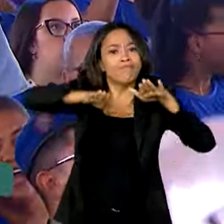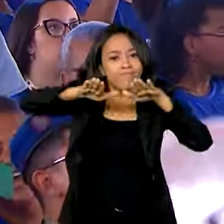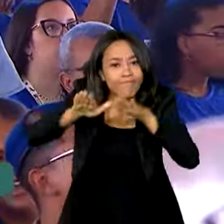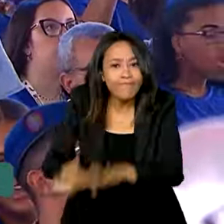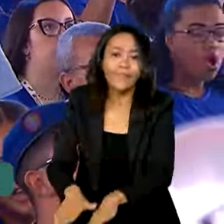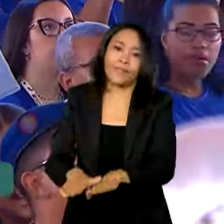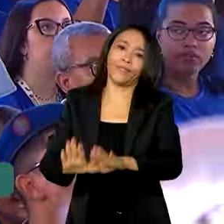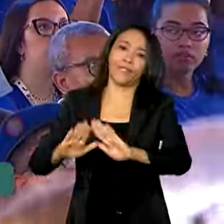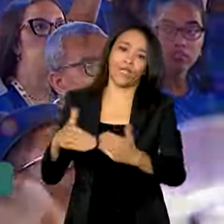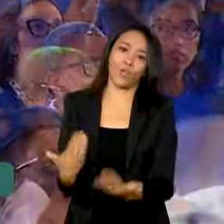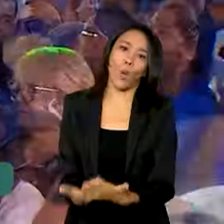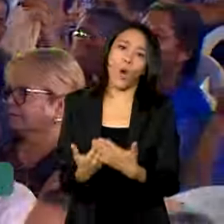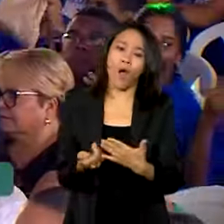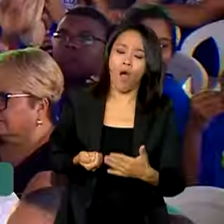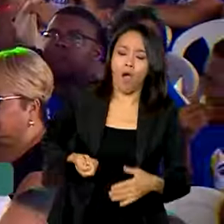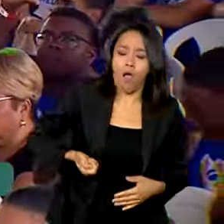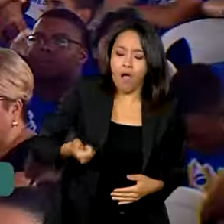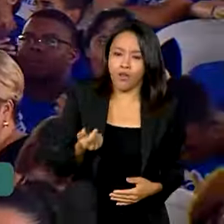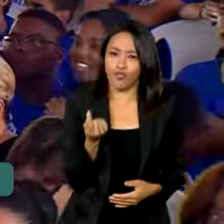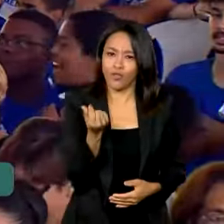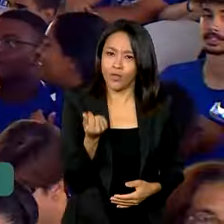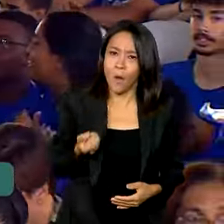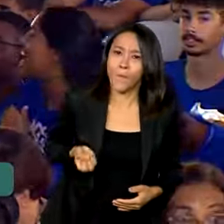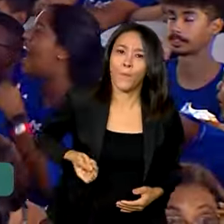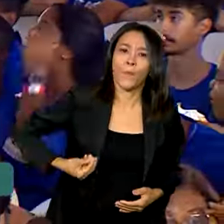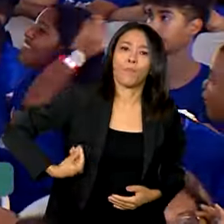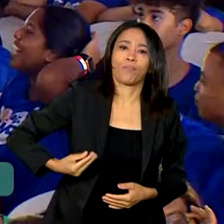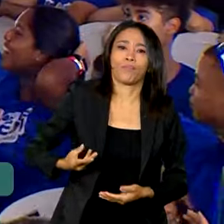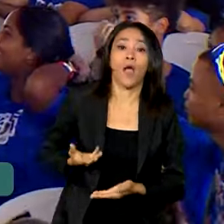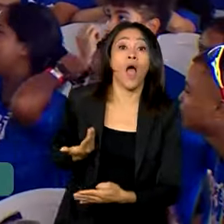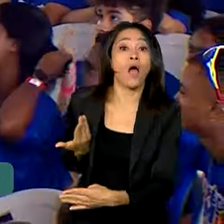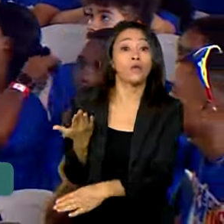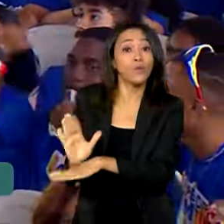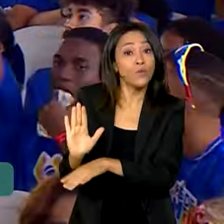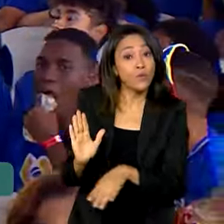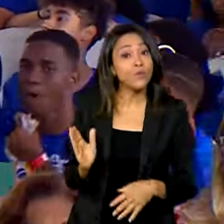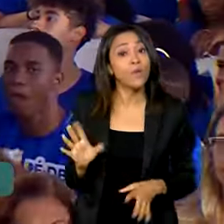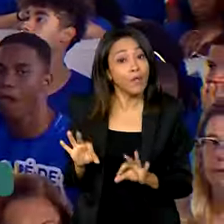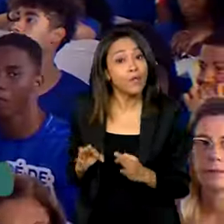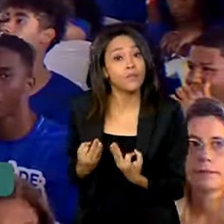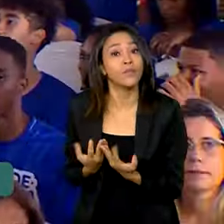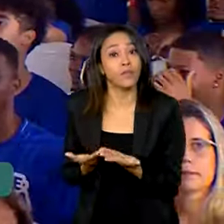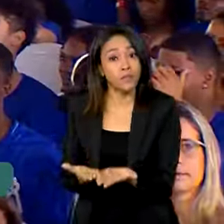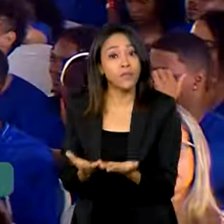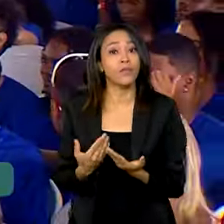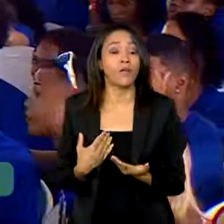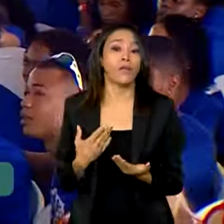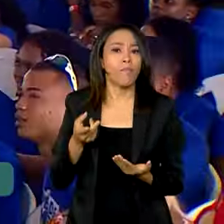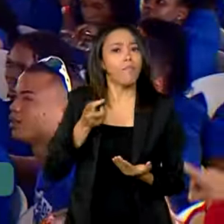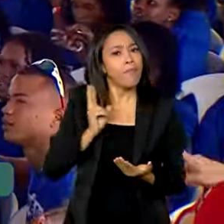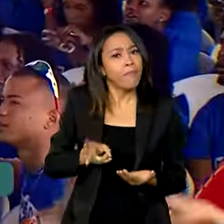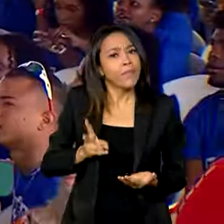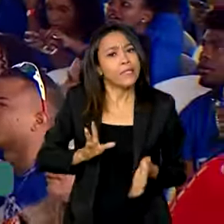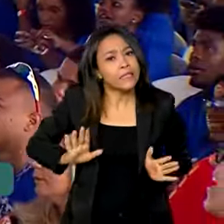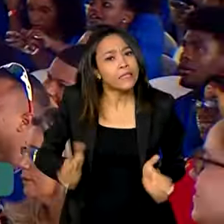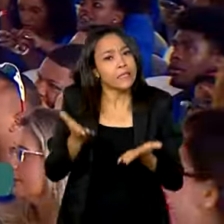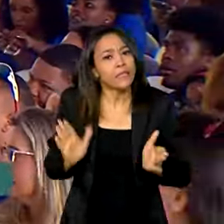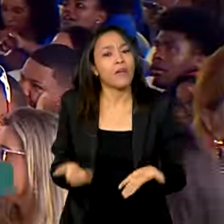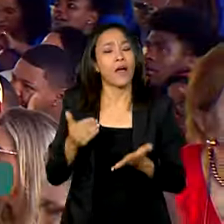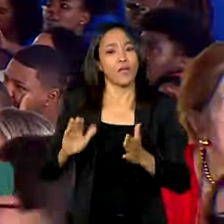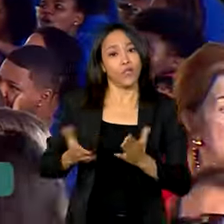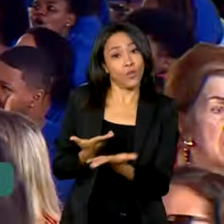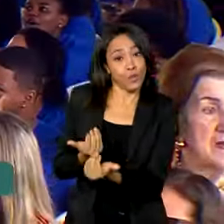oferecendo essa ajuda financeira. E não é só isso, não. Para incentivar que eles estudem mais,